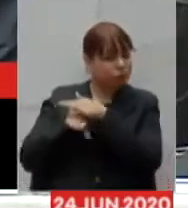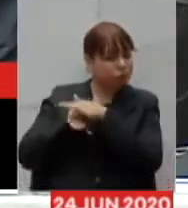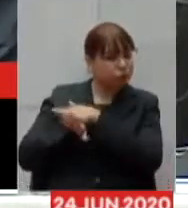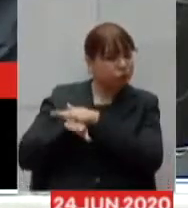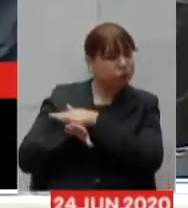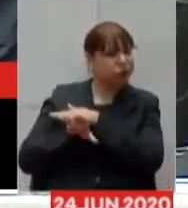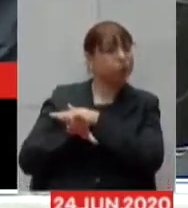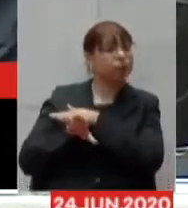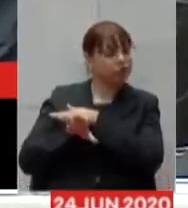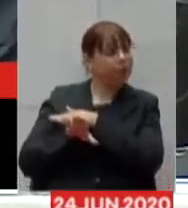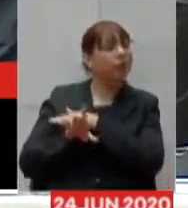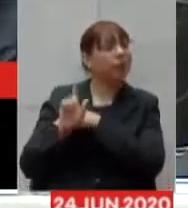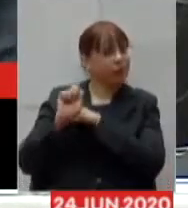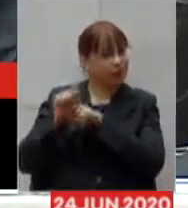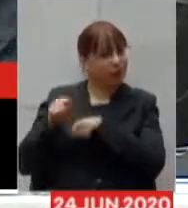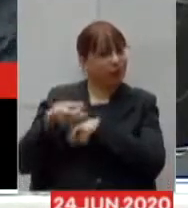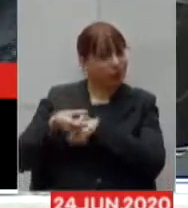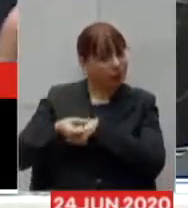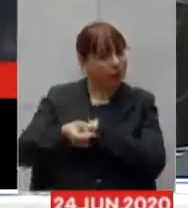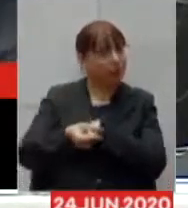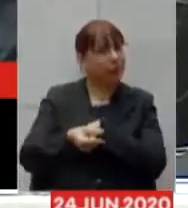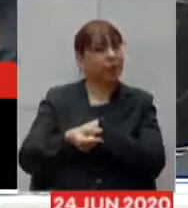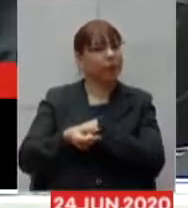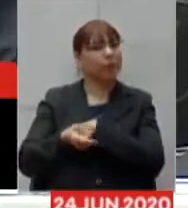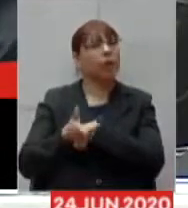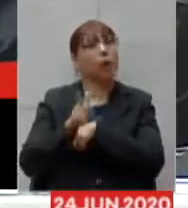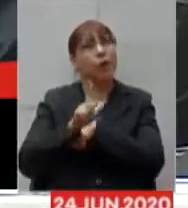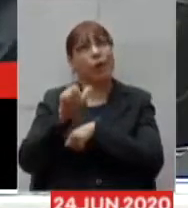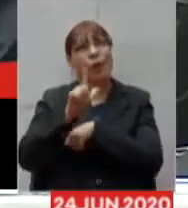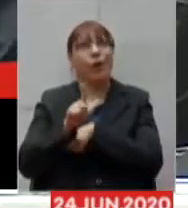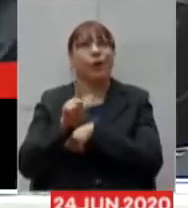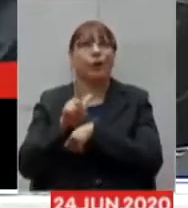dá para um bom tempo isso não significa que a gente vai usar de forma